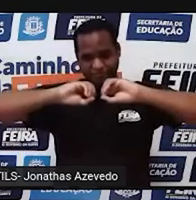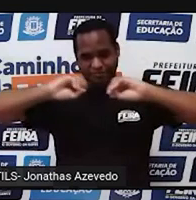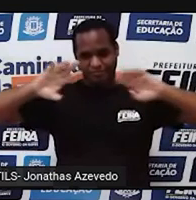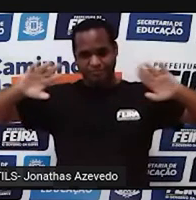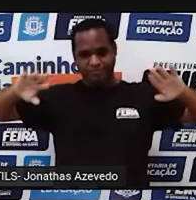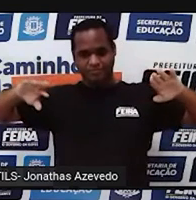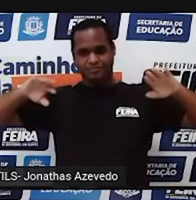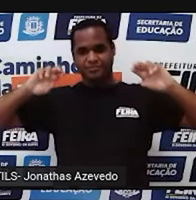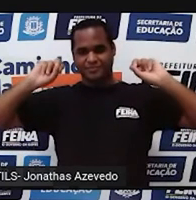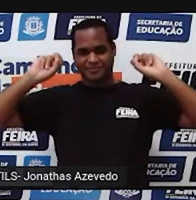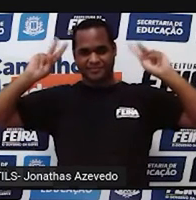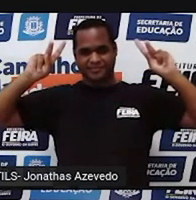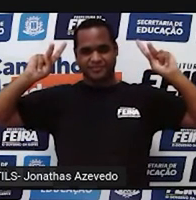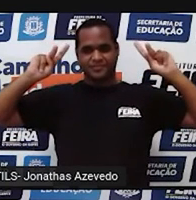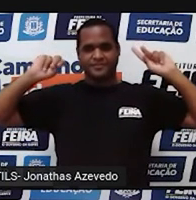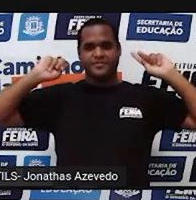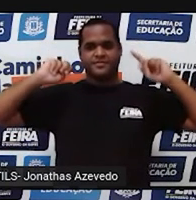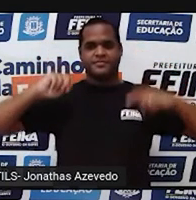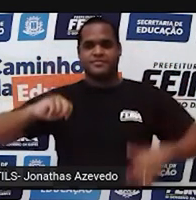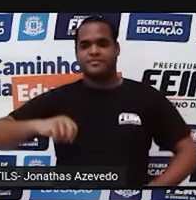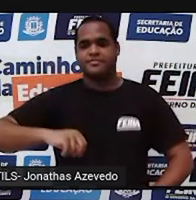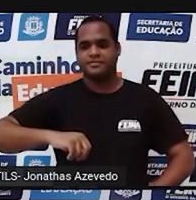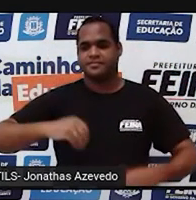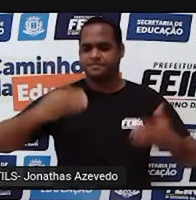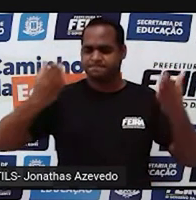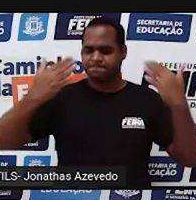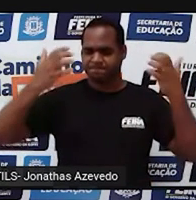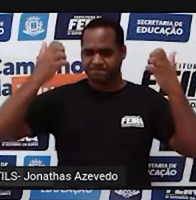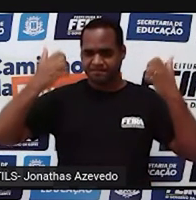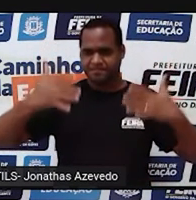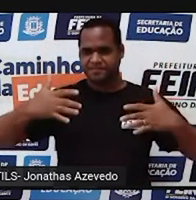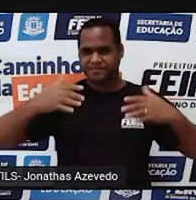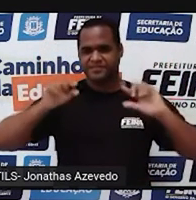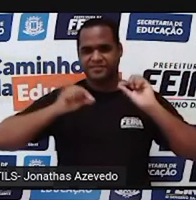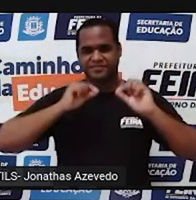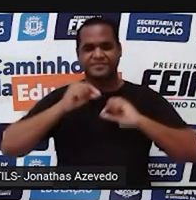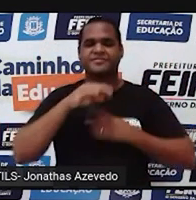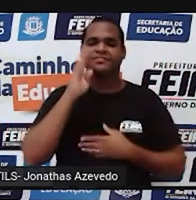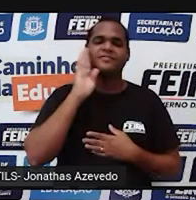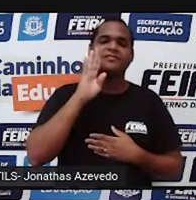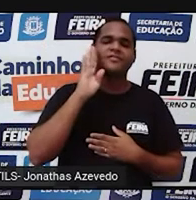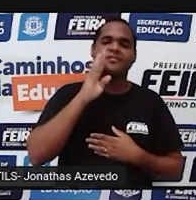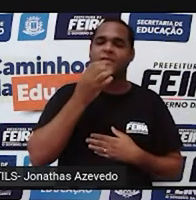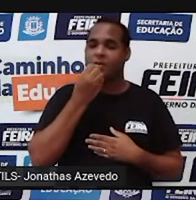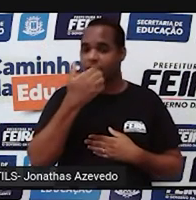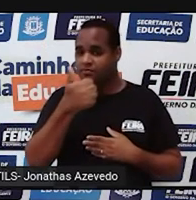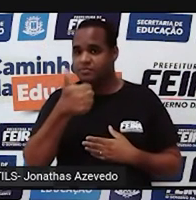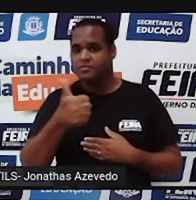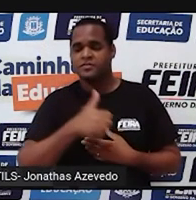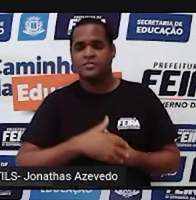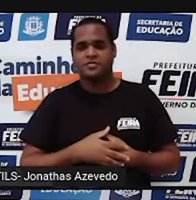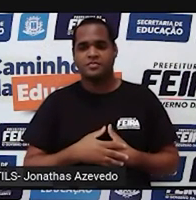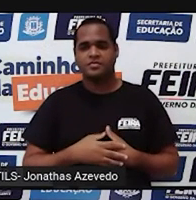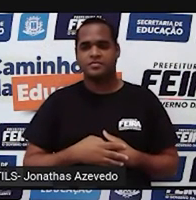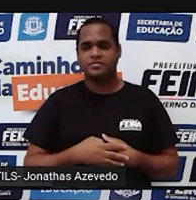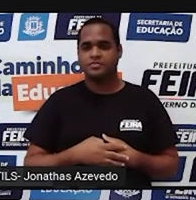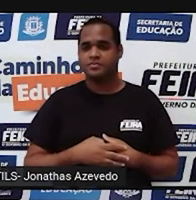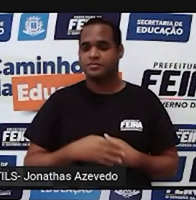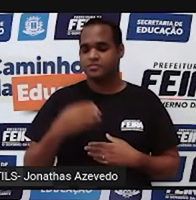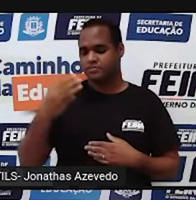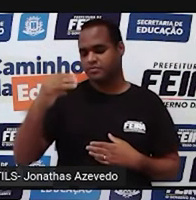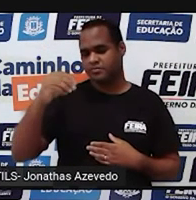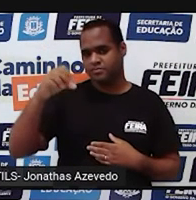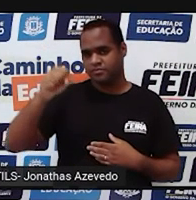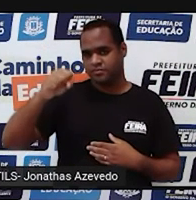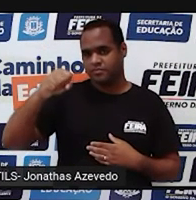nós. Valeu? Então vem, olha só que bacana. Contando 30 segundos, o